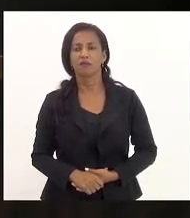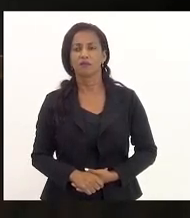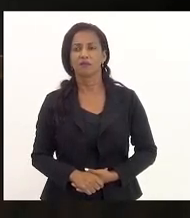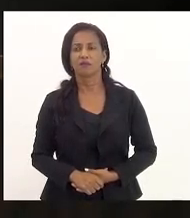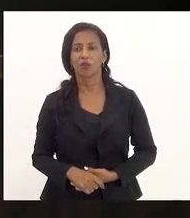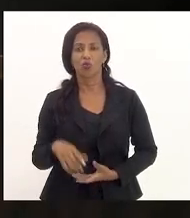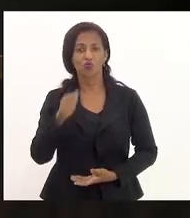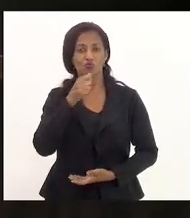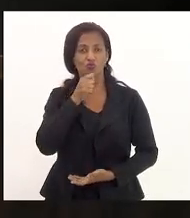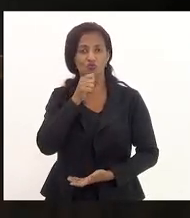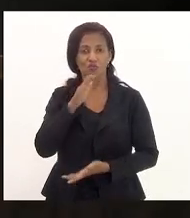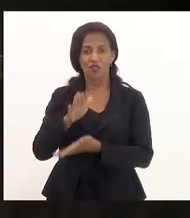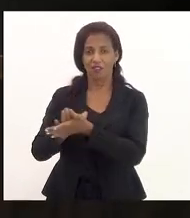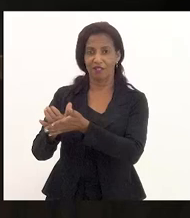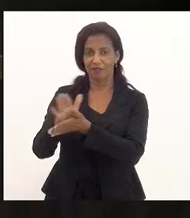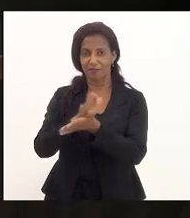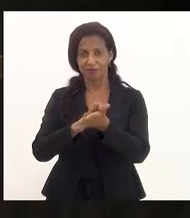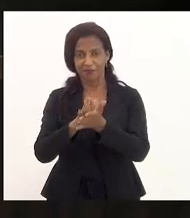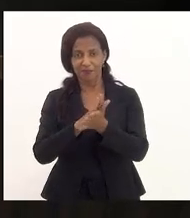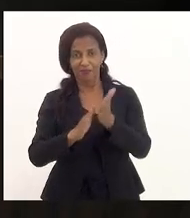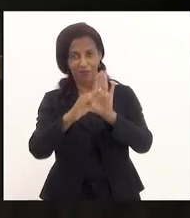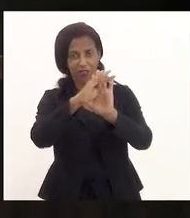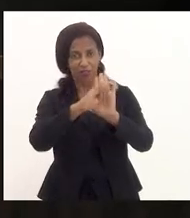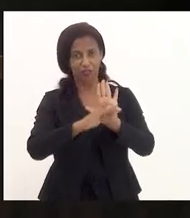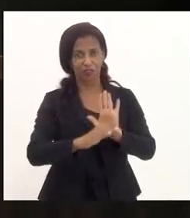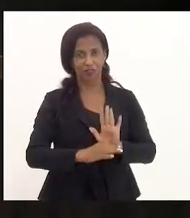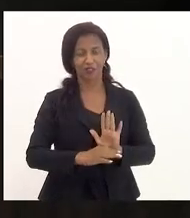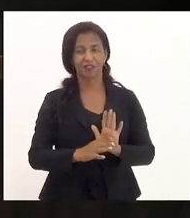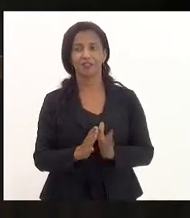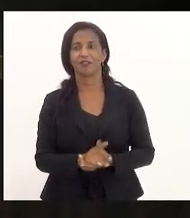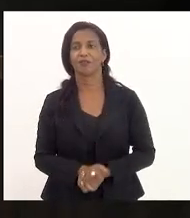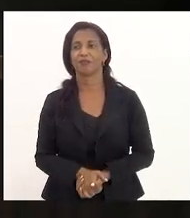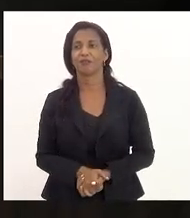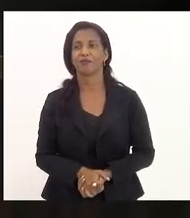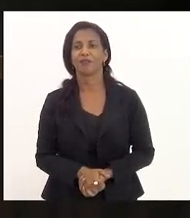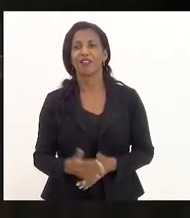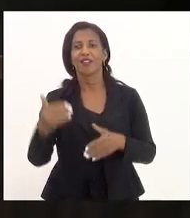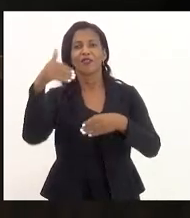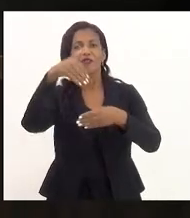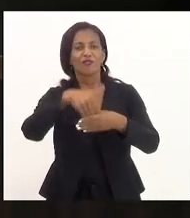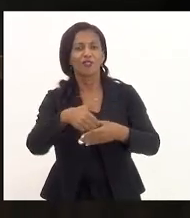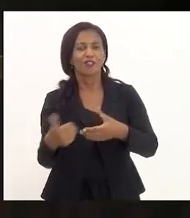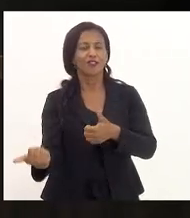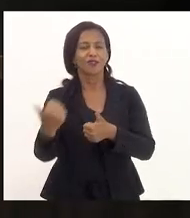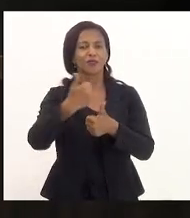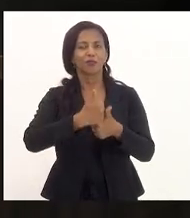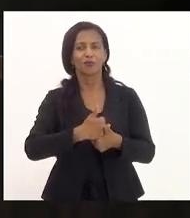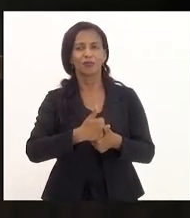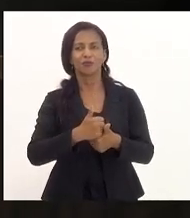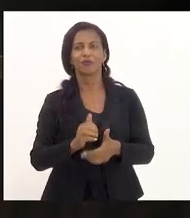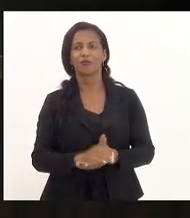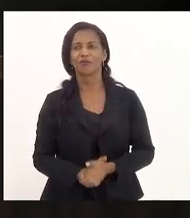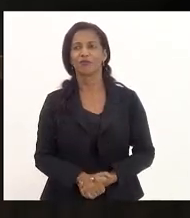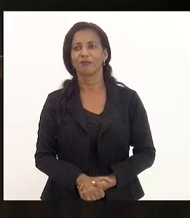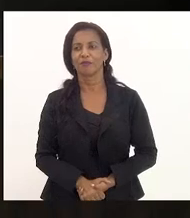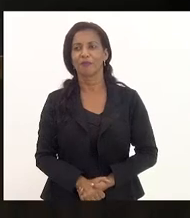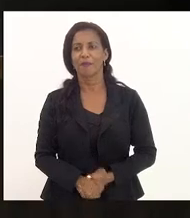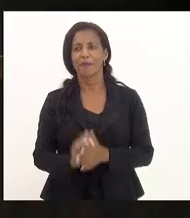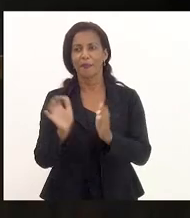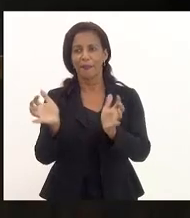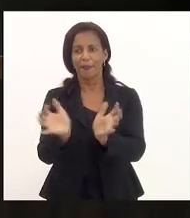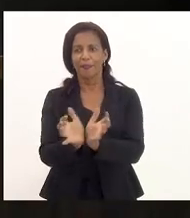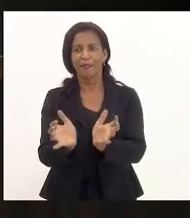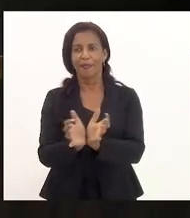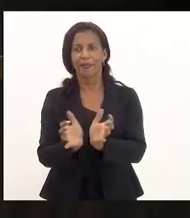Não havendo mais questões de ordem, em votação, o substitutivo do Comissão